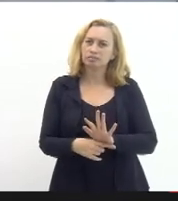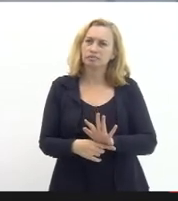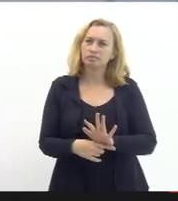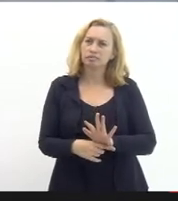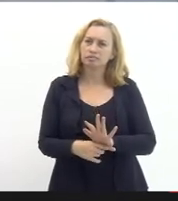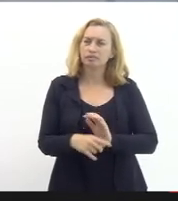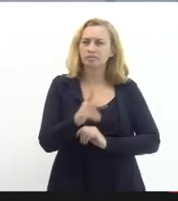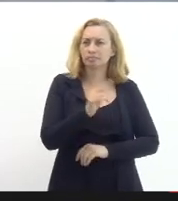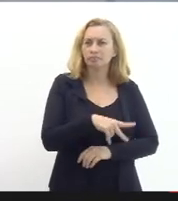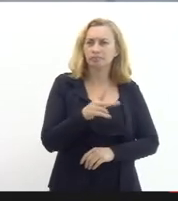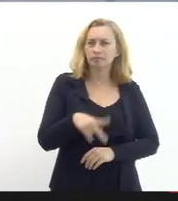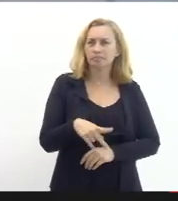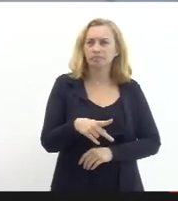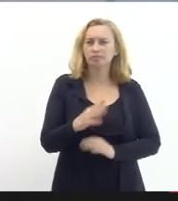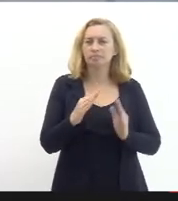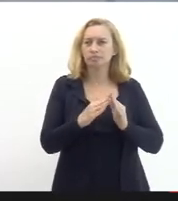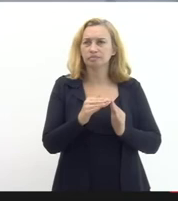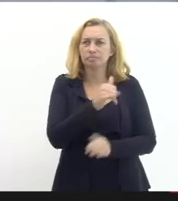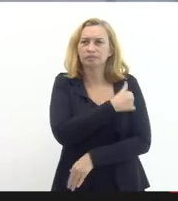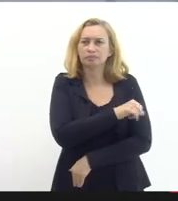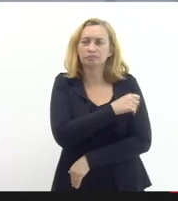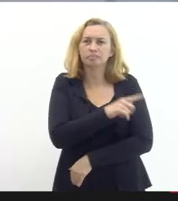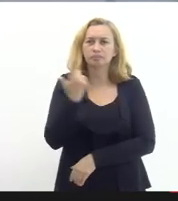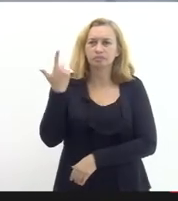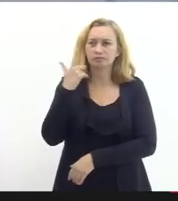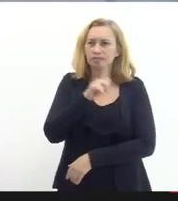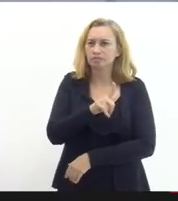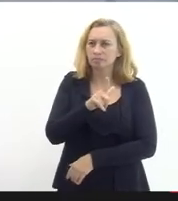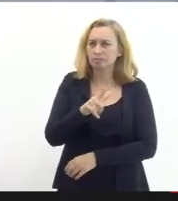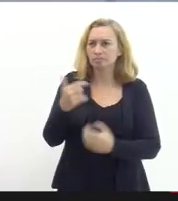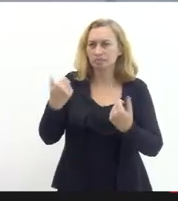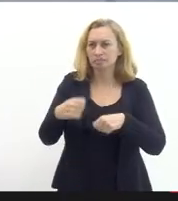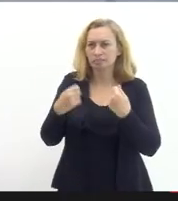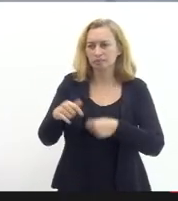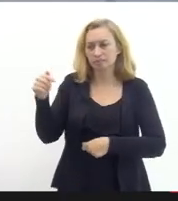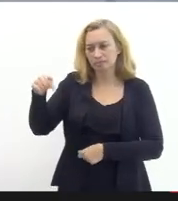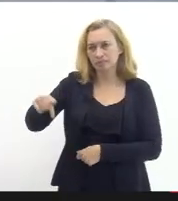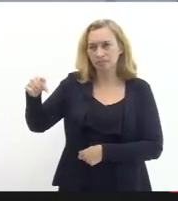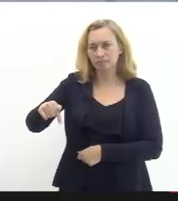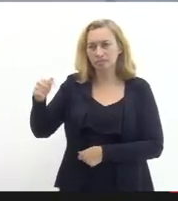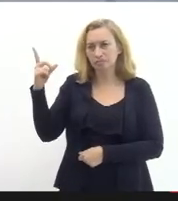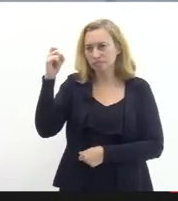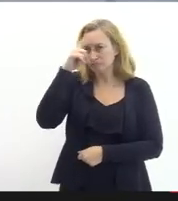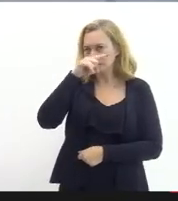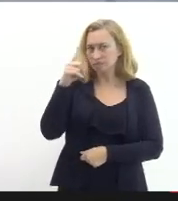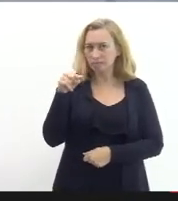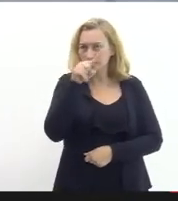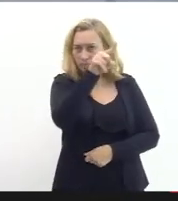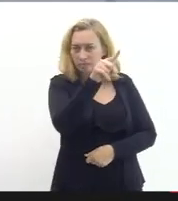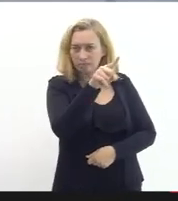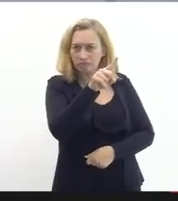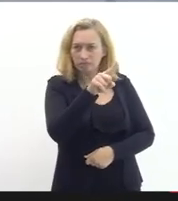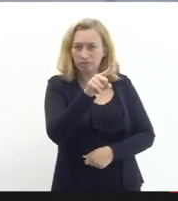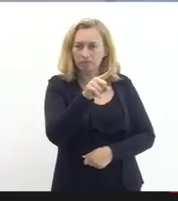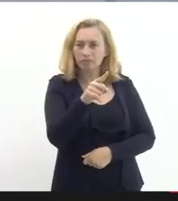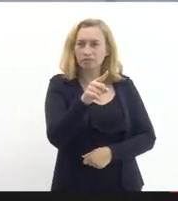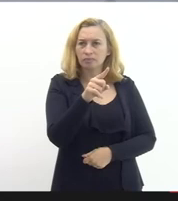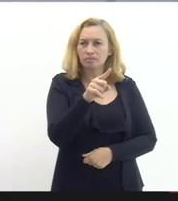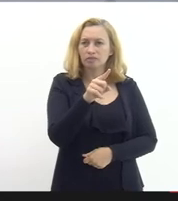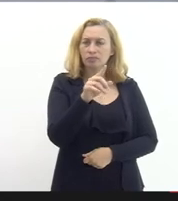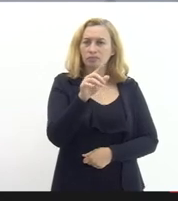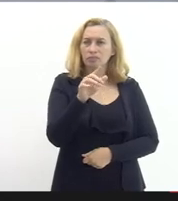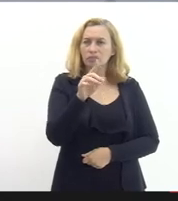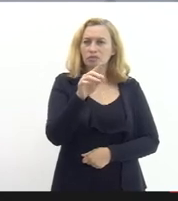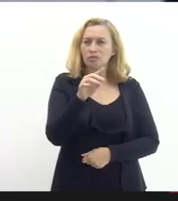professor residia no Rio de Janeiro e conseguia atender uma carência que a gente tinha dificuldade de atender lá na Noroeste do Unense vou dar um exemplo muito claro que é a